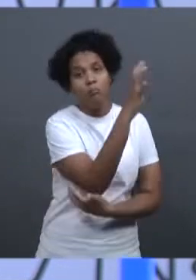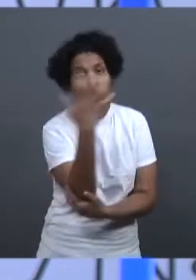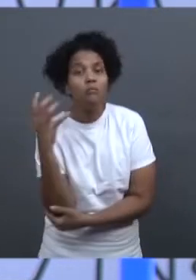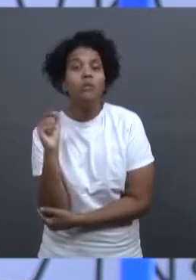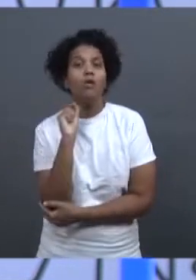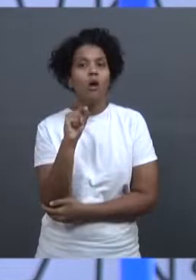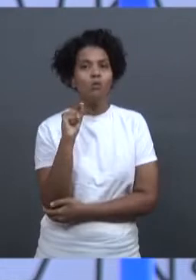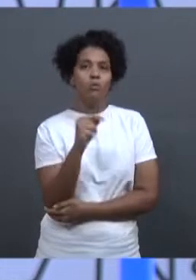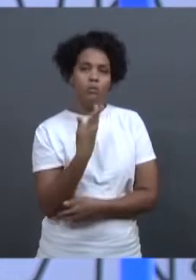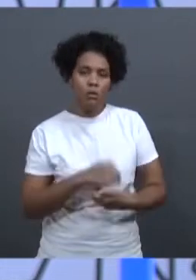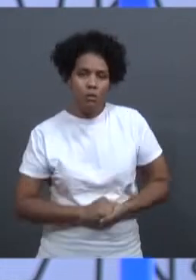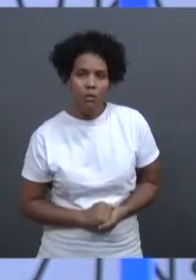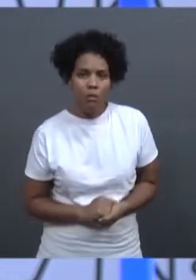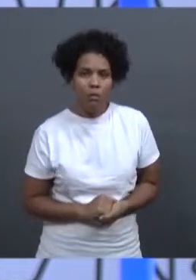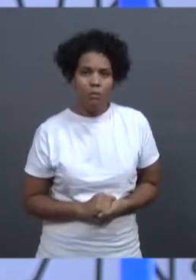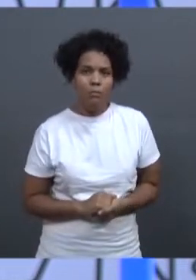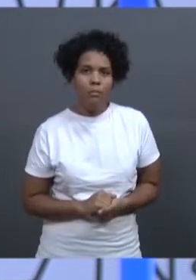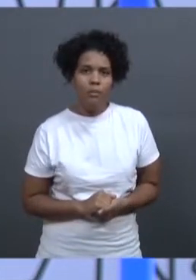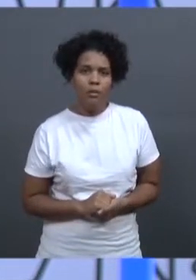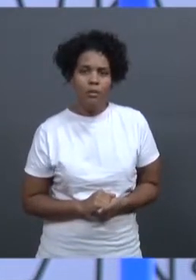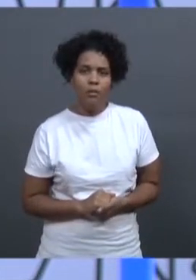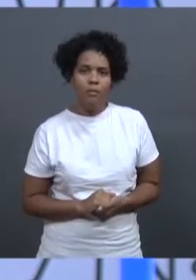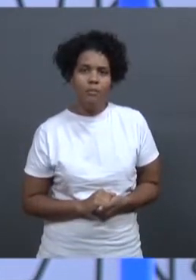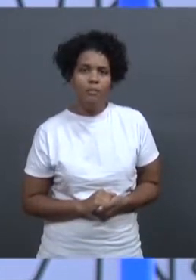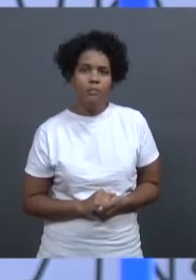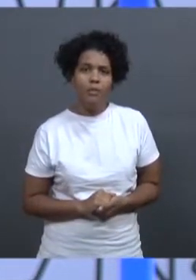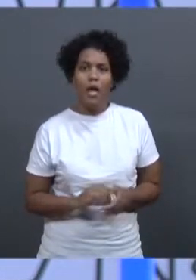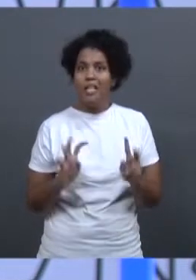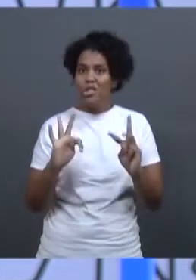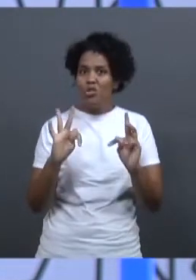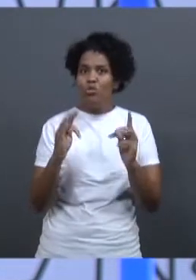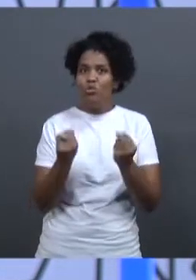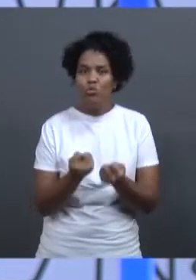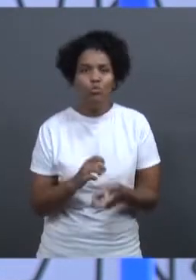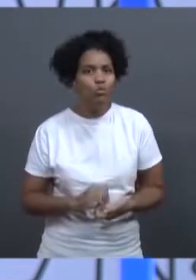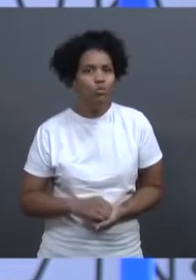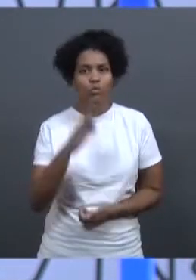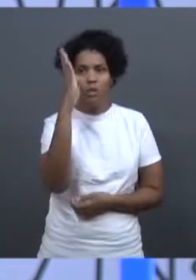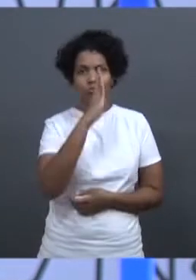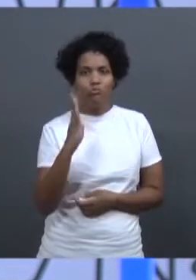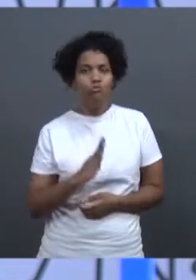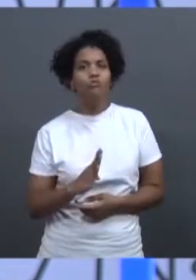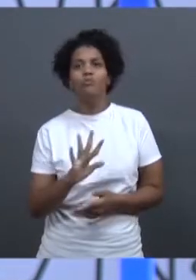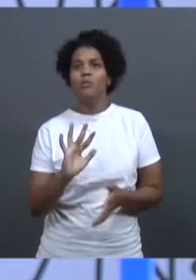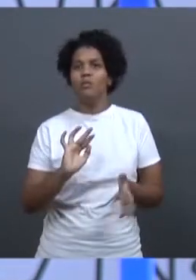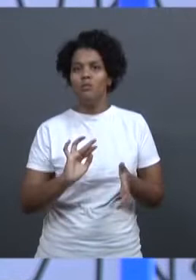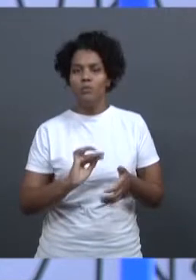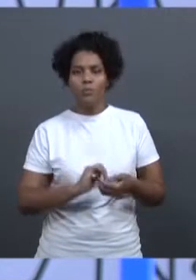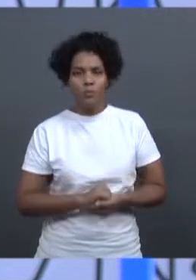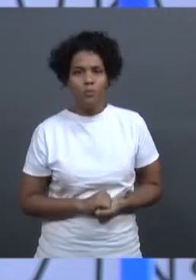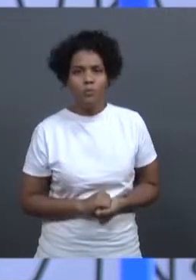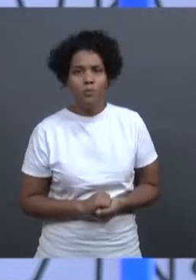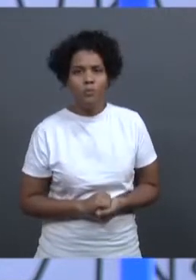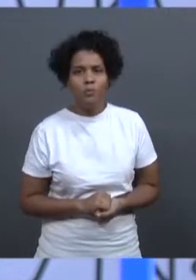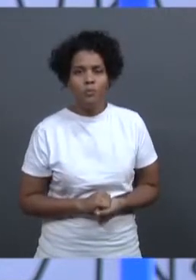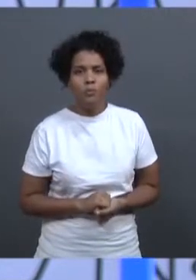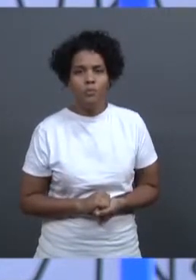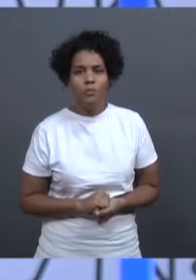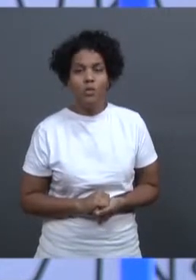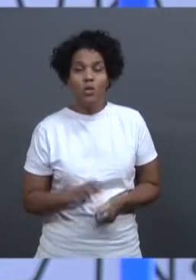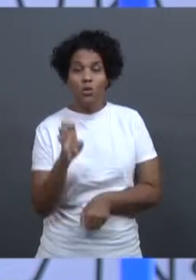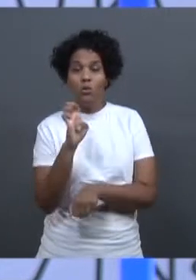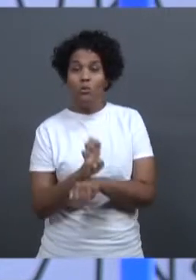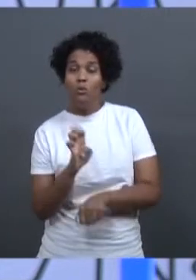ela... A competência é de todo mundo. É nacional, estadual, é municipal. E o órgão estadual é o